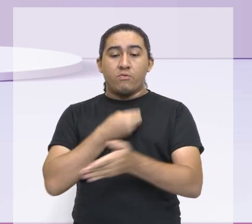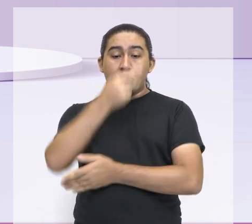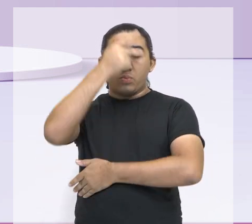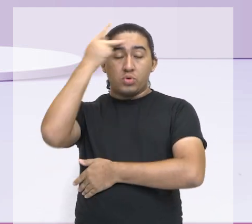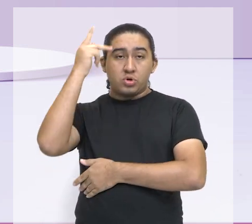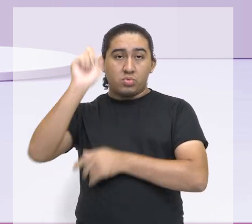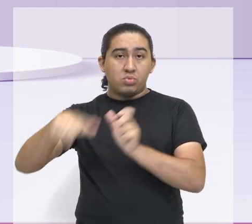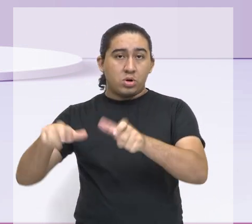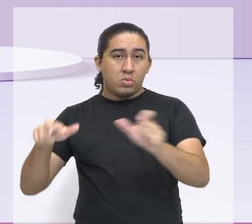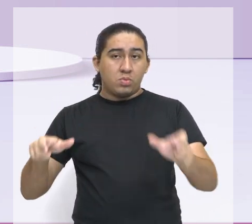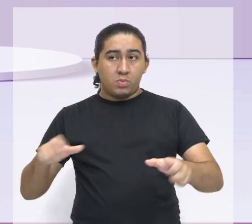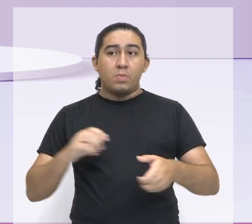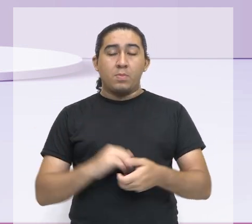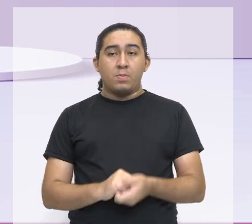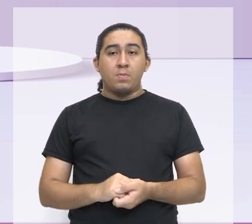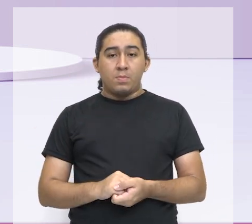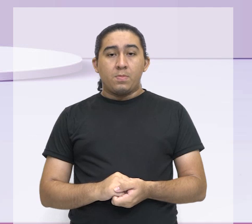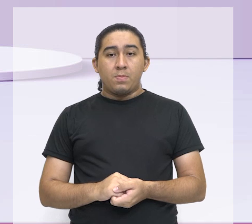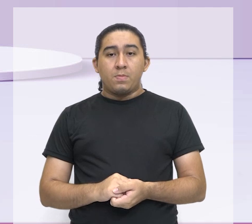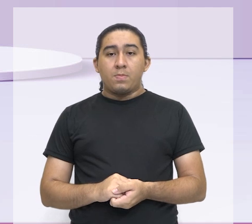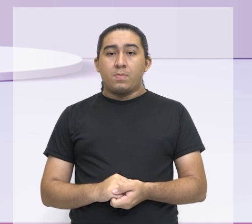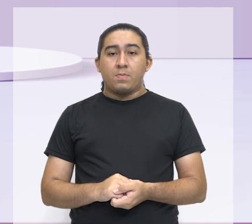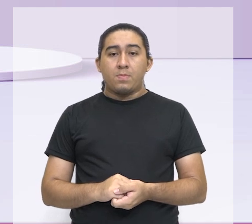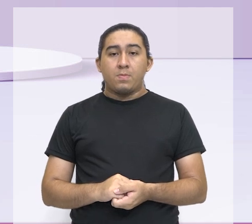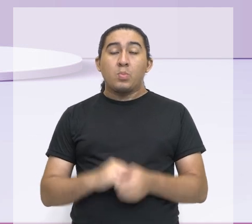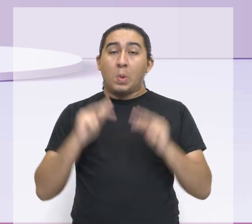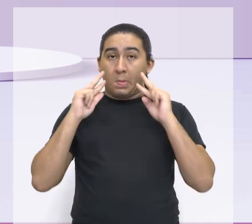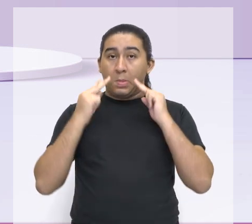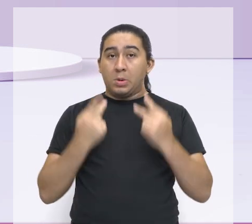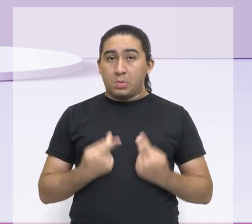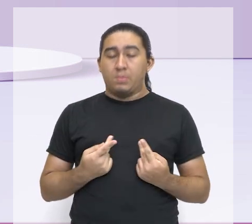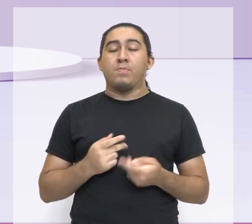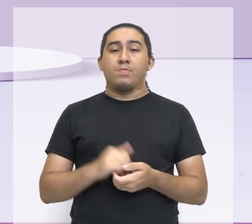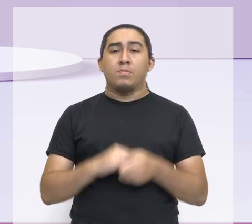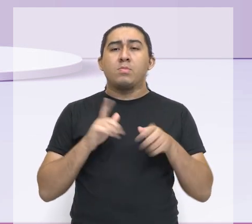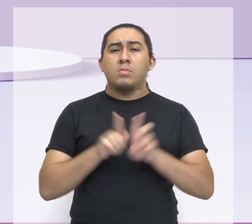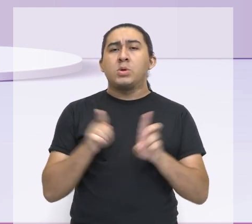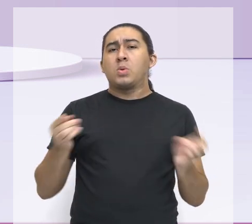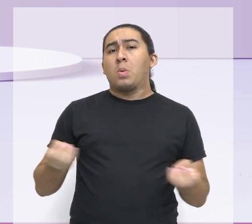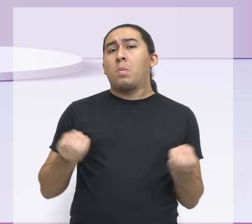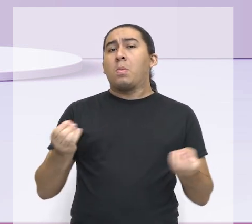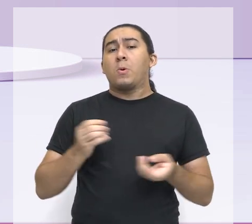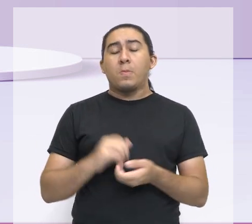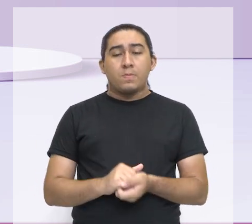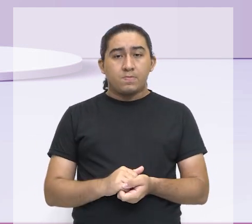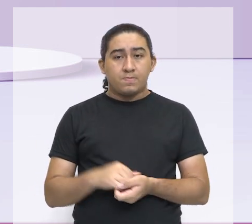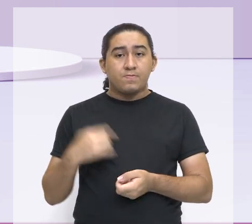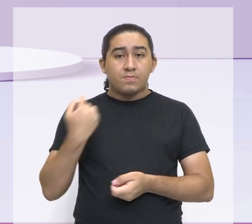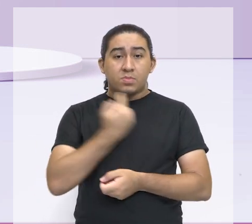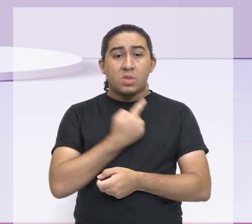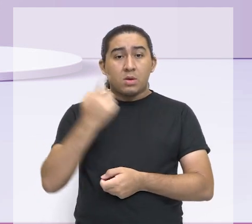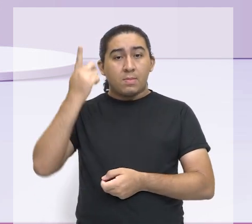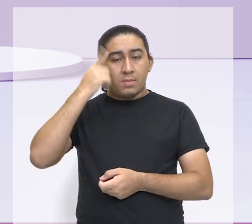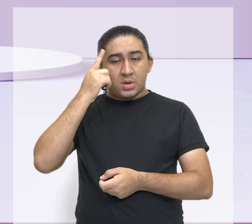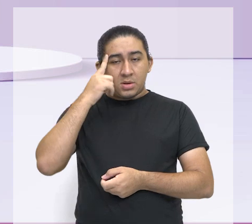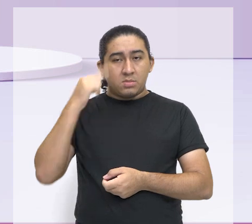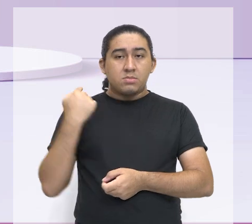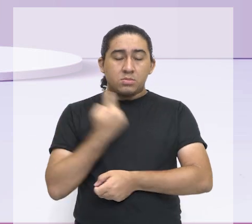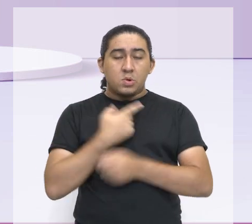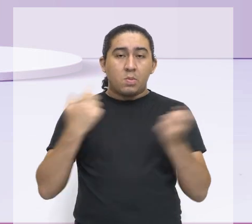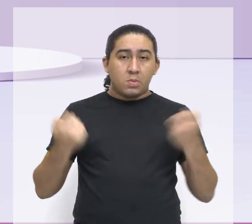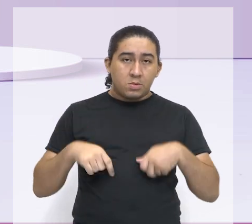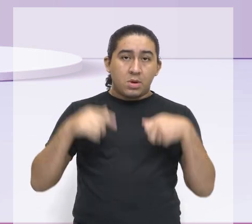da vida da pessoa, da pessoa humana. De que maneira? Então, vamos ver aqui, para a gente entender